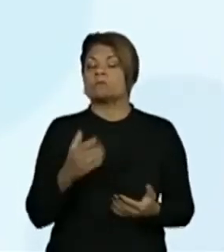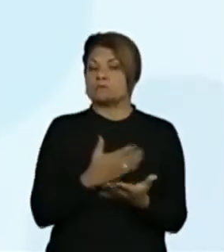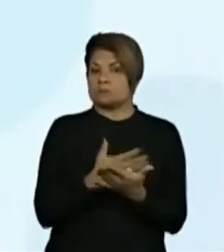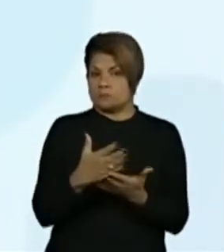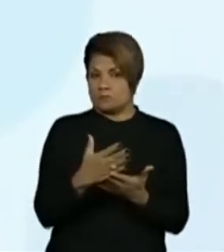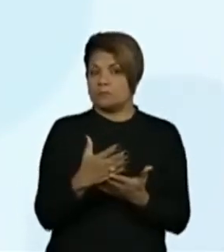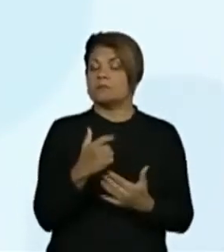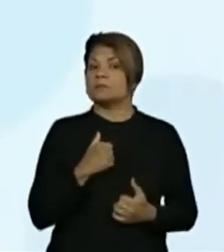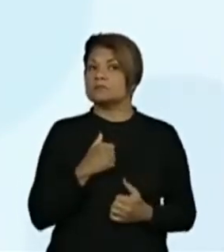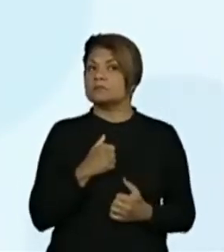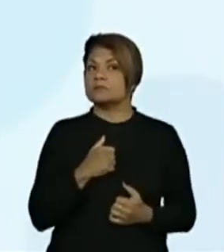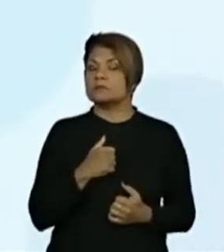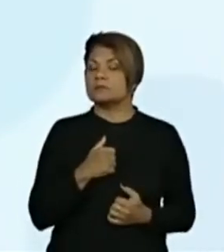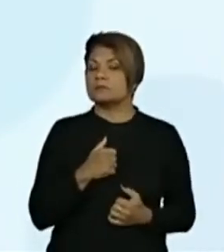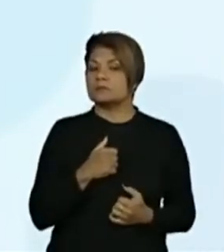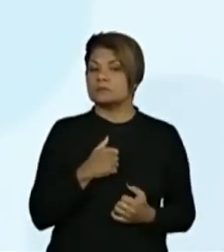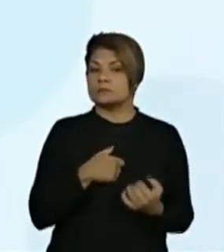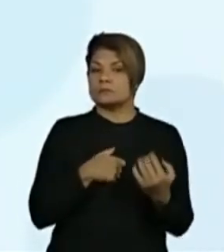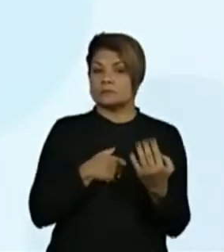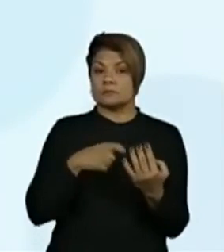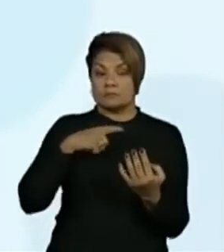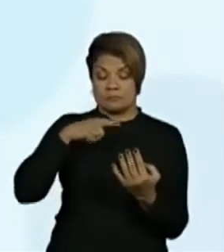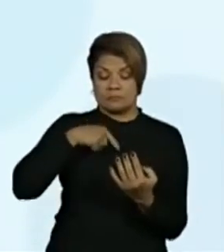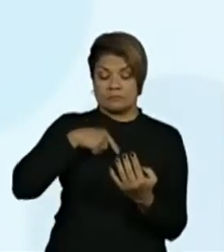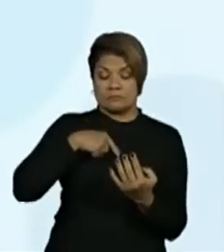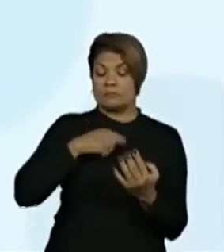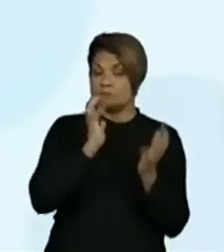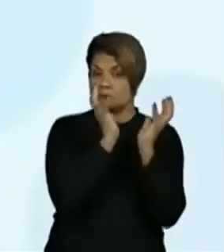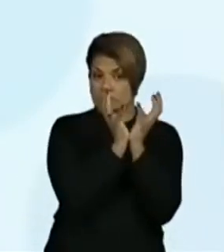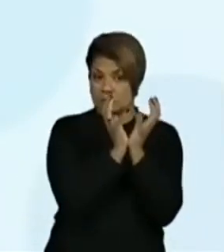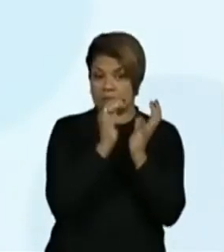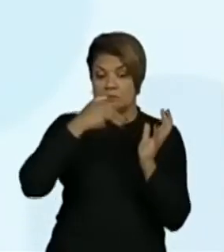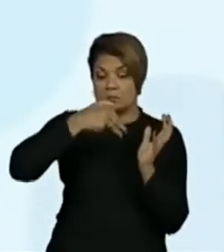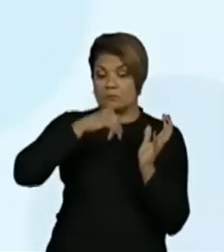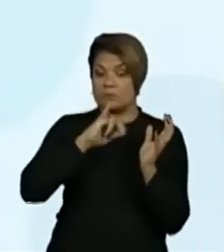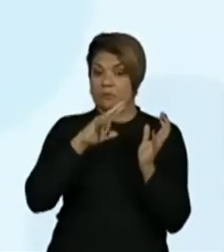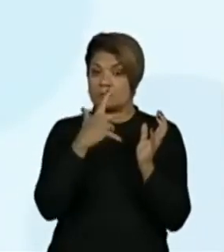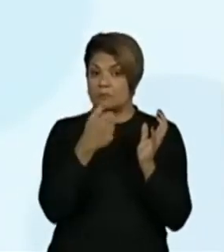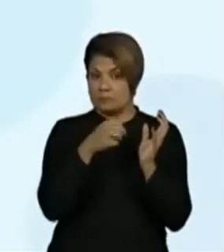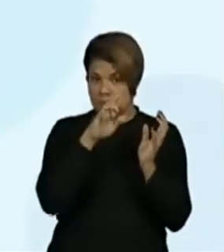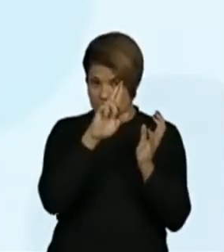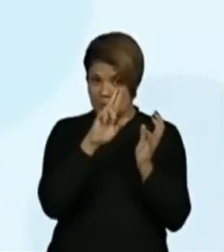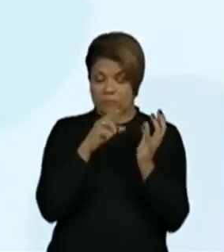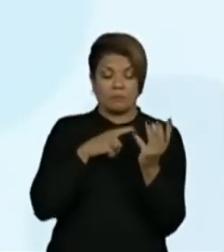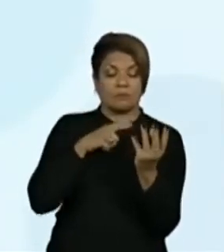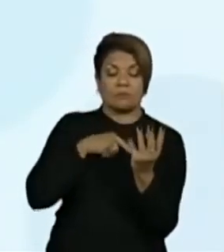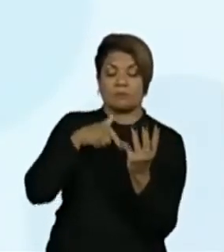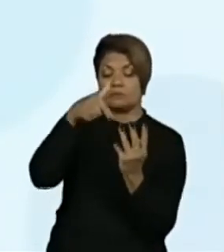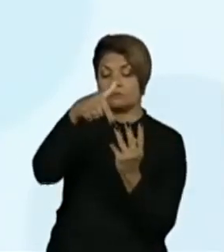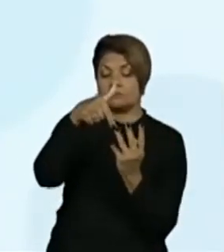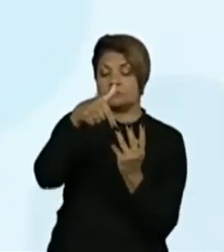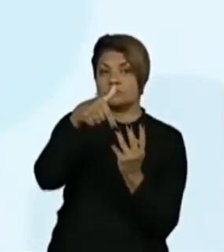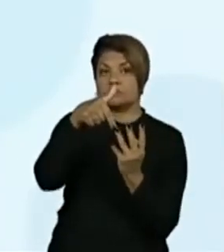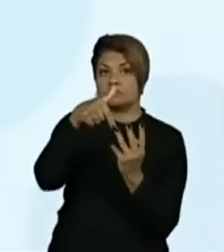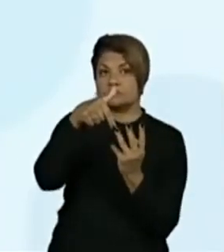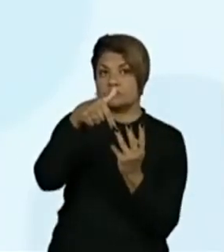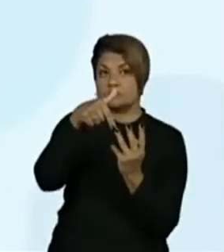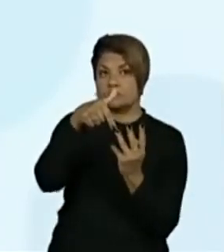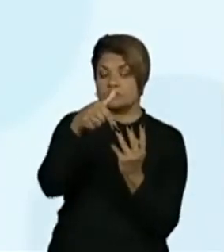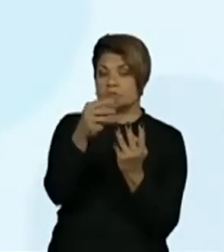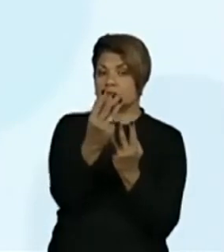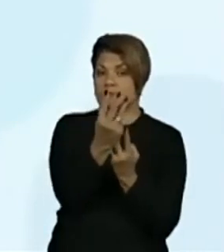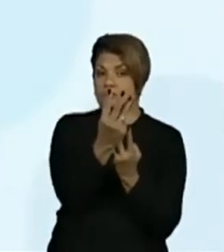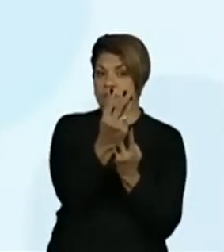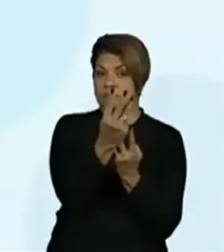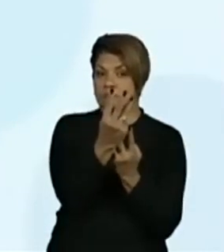de milhar, não é? Então, como é que eu leio? 700, depois vou para a dezena. 3, então